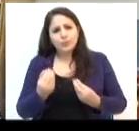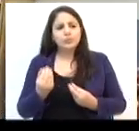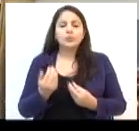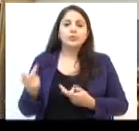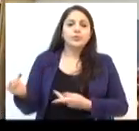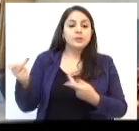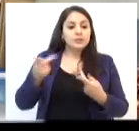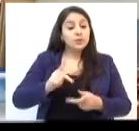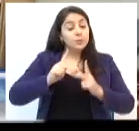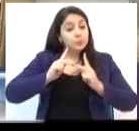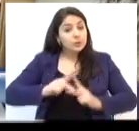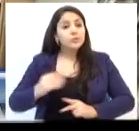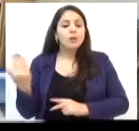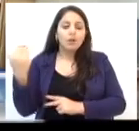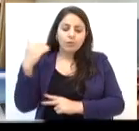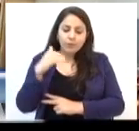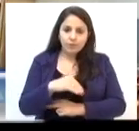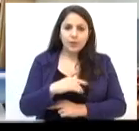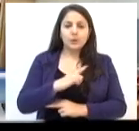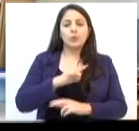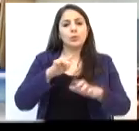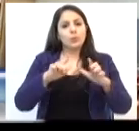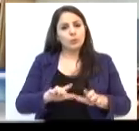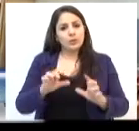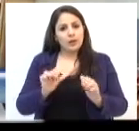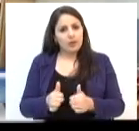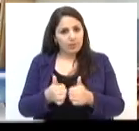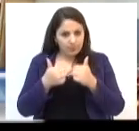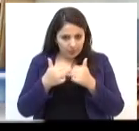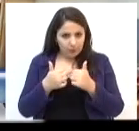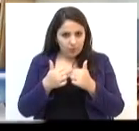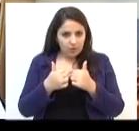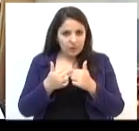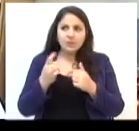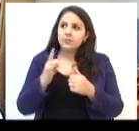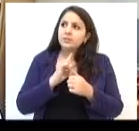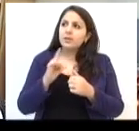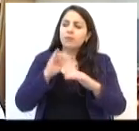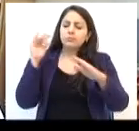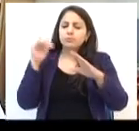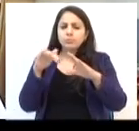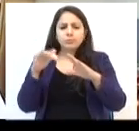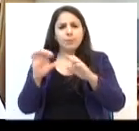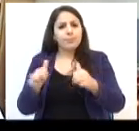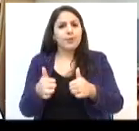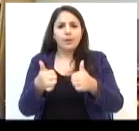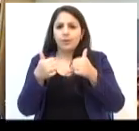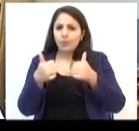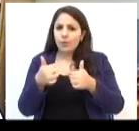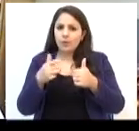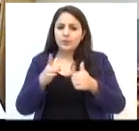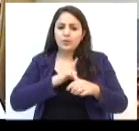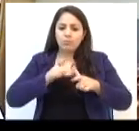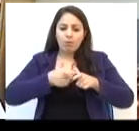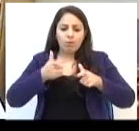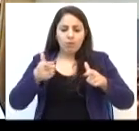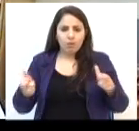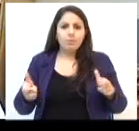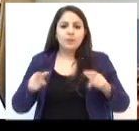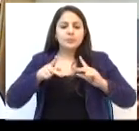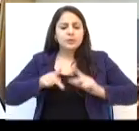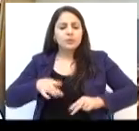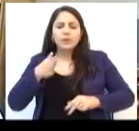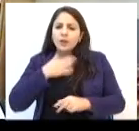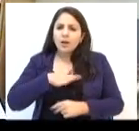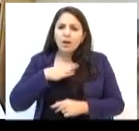O público está vindo na feira, o ambiente é melhor, é climatizado, tem mais espaço, bem mais amplo, então o pessoal pode